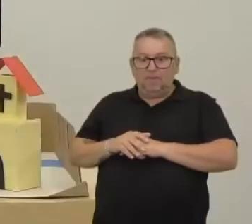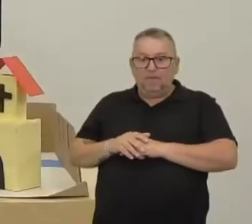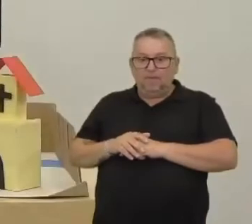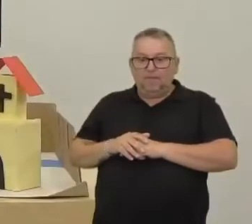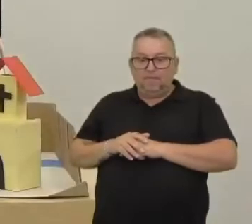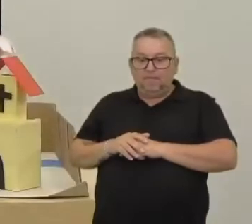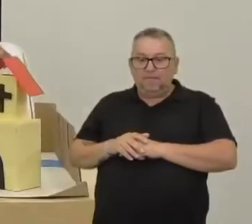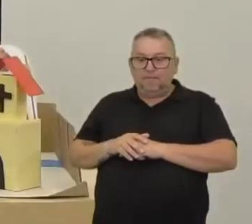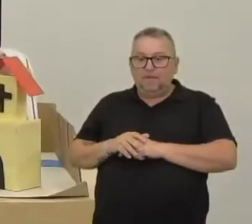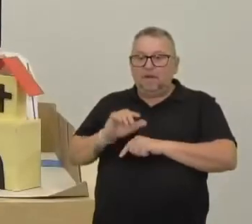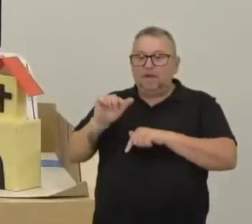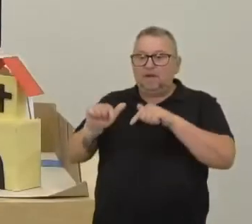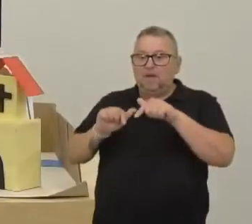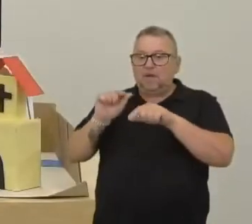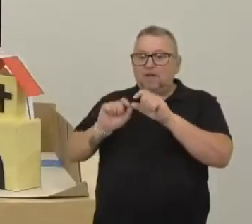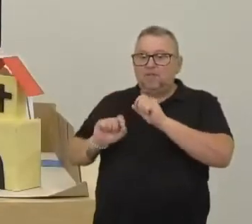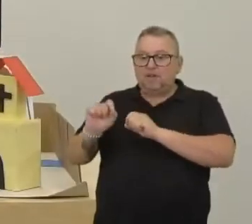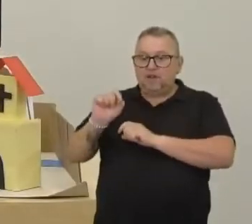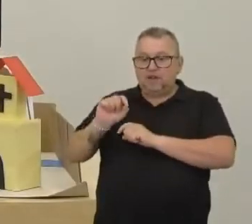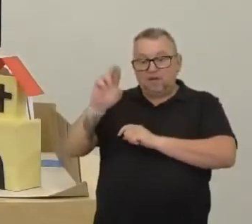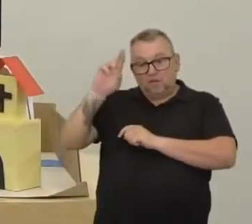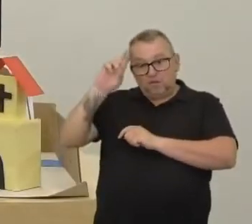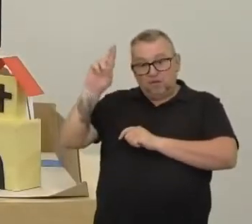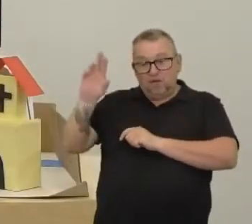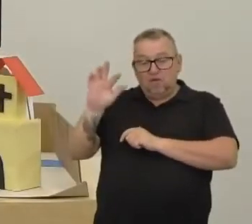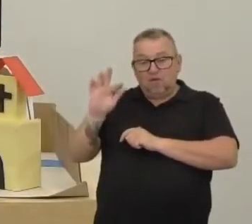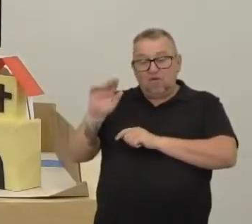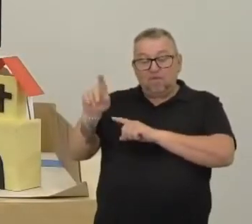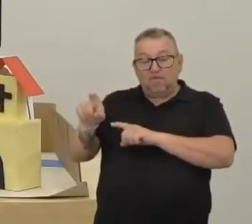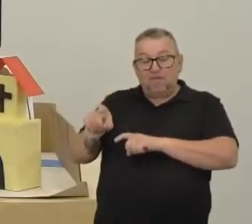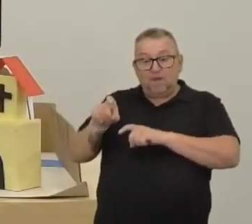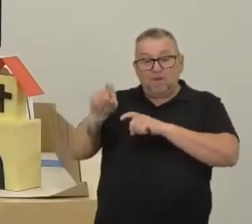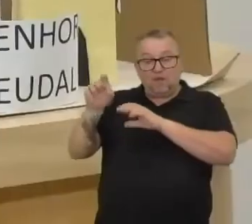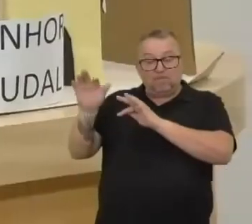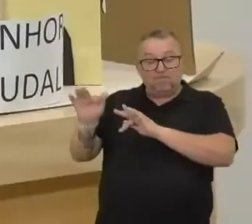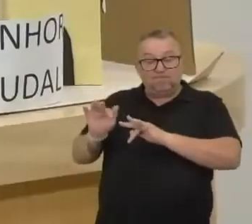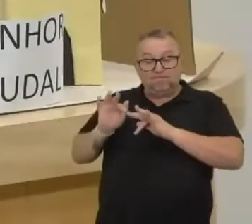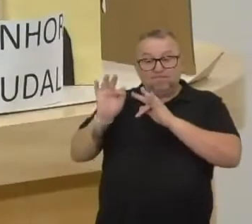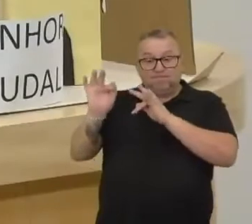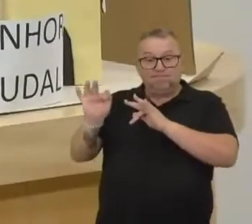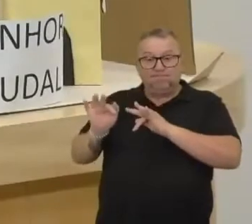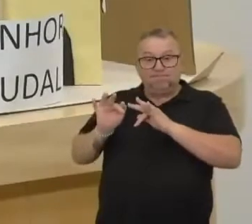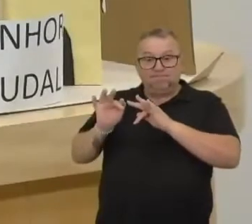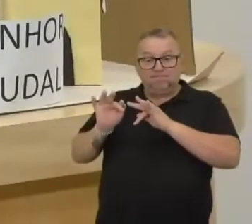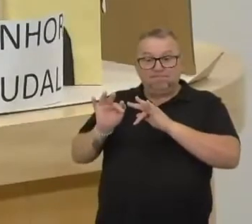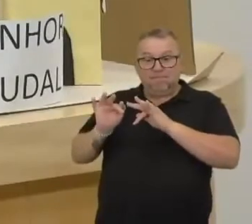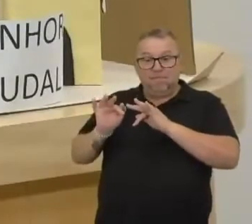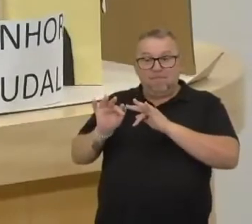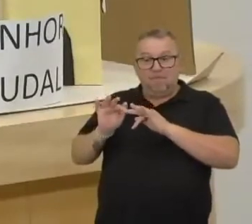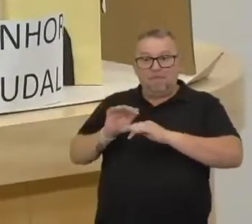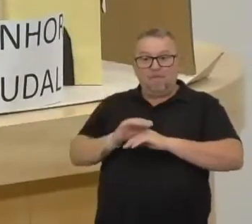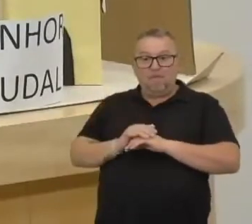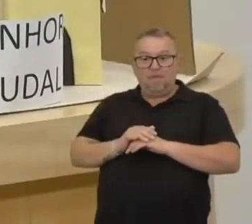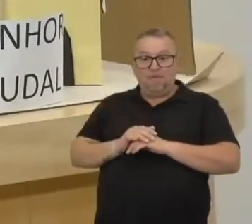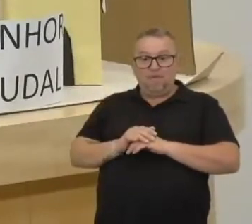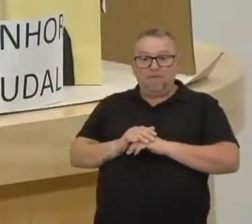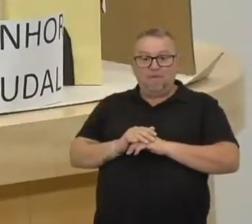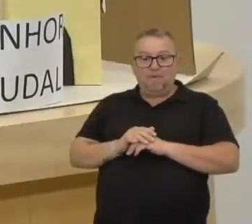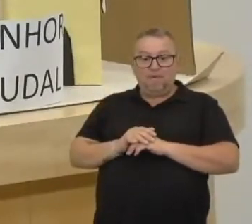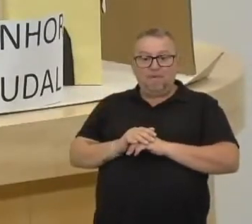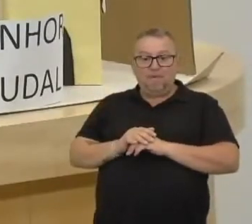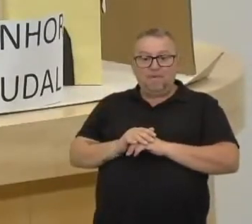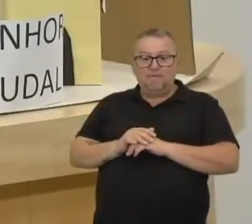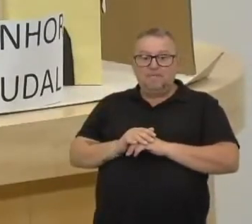servos de quem, né? Eles são servos do senhor feudal, né? Eles trabalham para quem? Eles trabalham nas terras do senhor feudal.